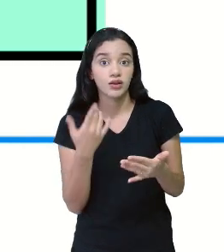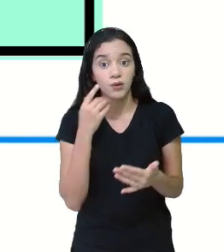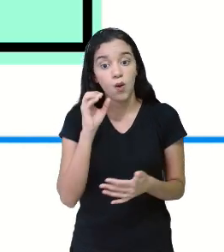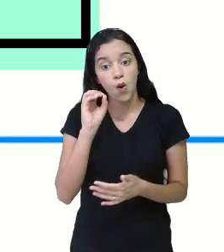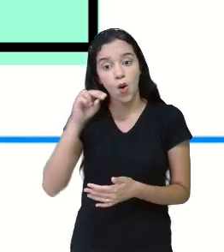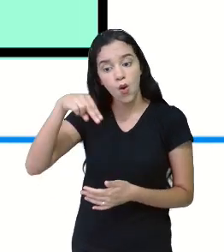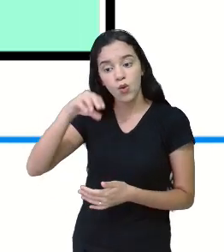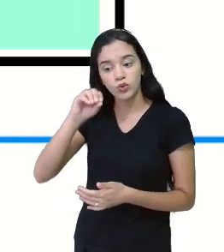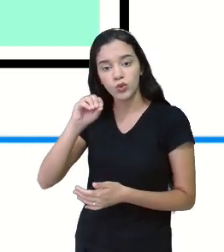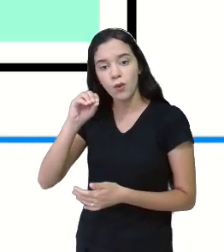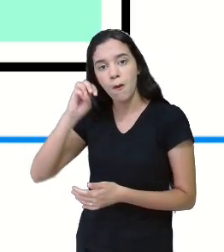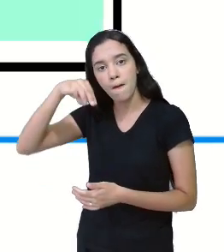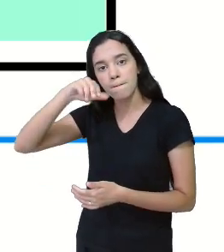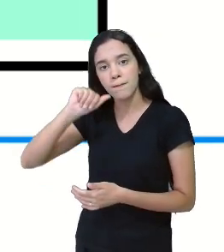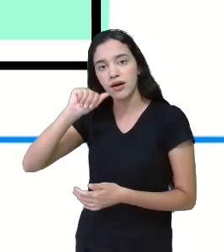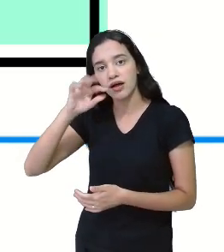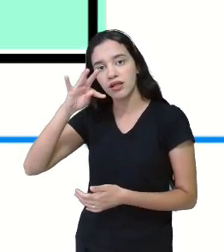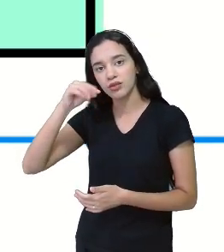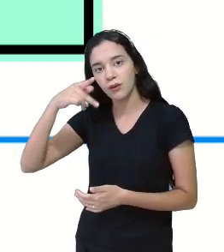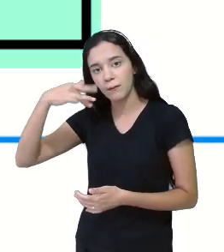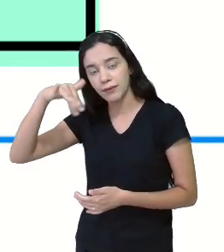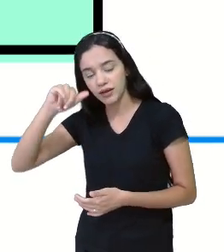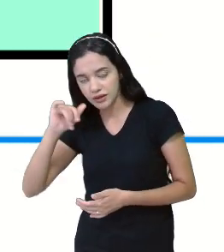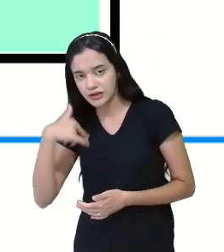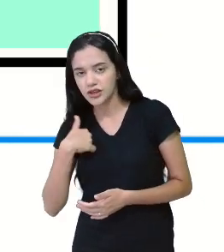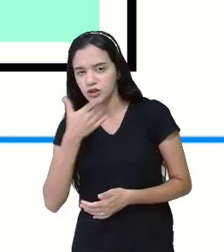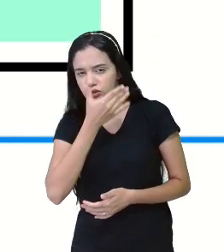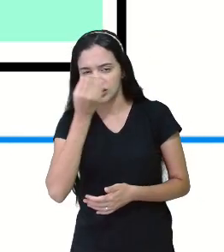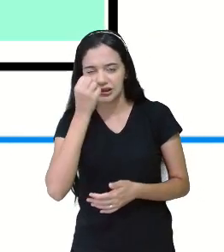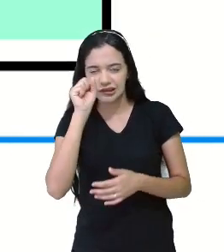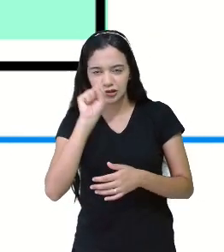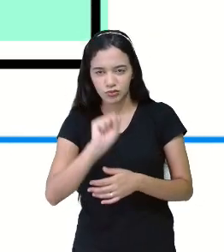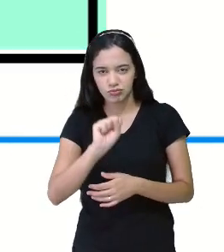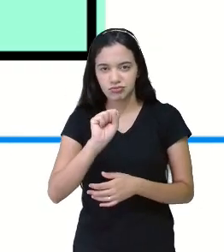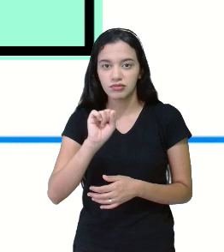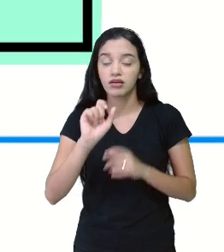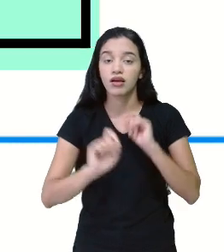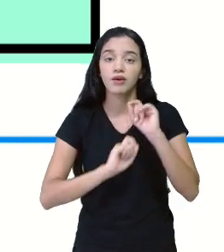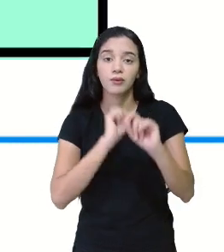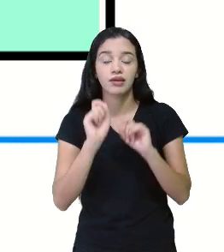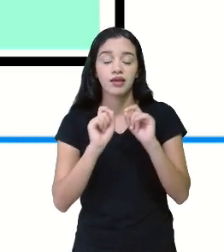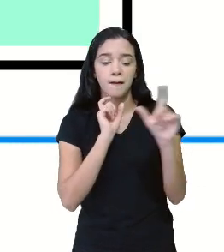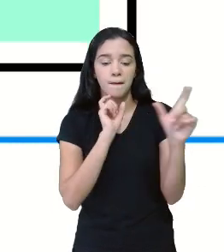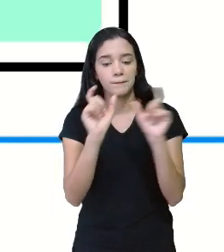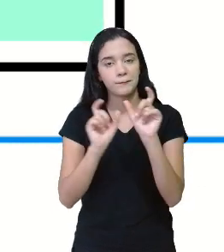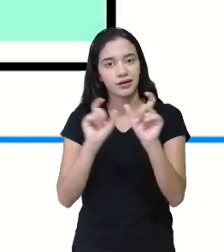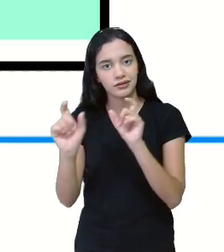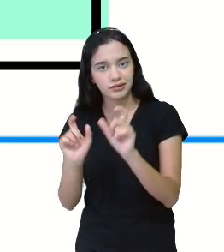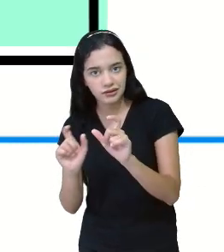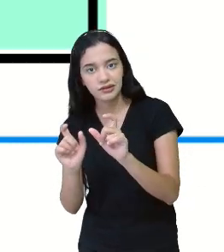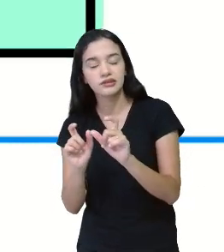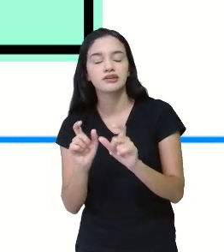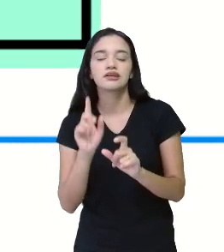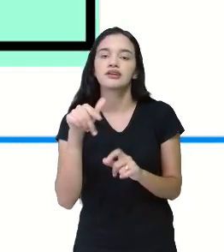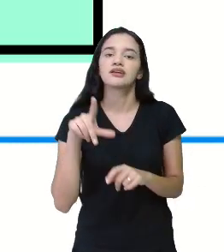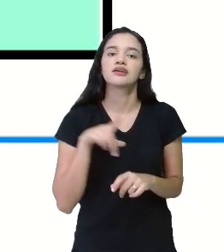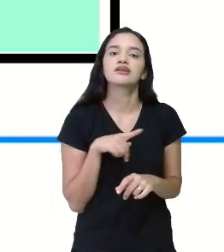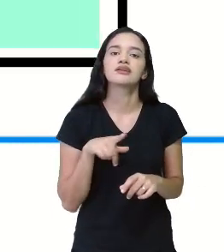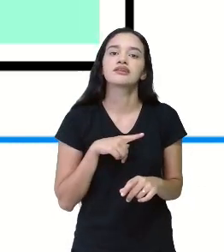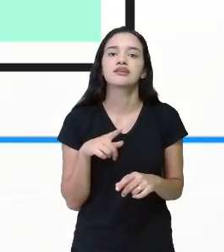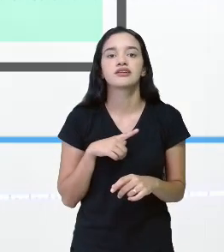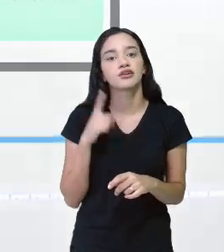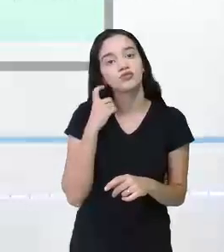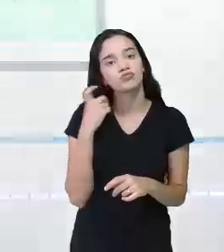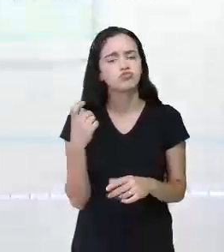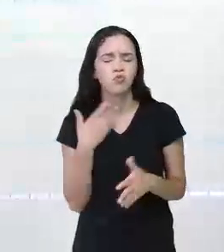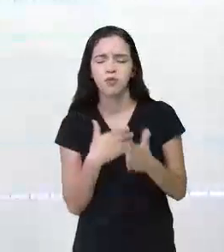onomatopeias, eu esqueci aí o Szinho, né? São palavras que reproduzem um som.